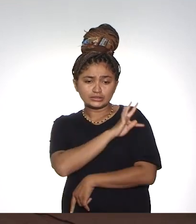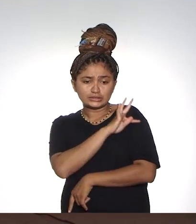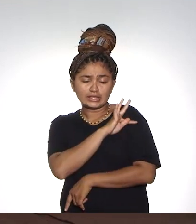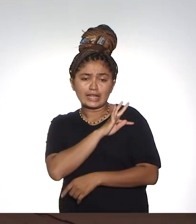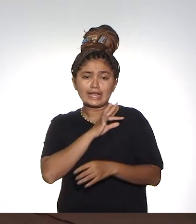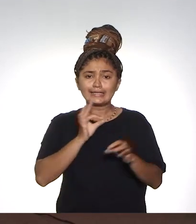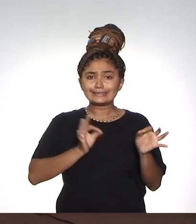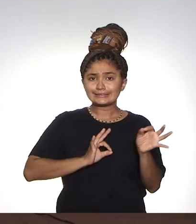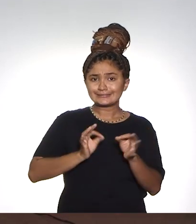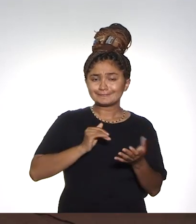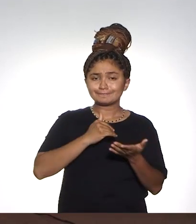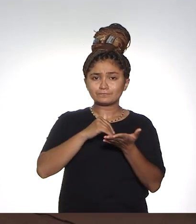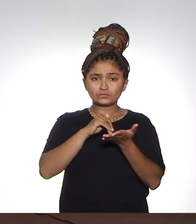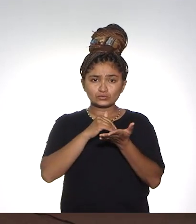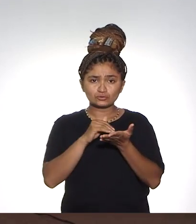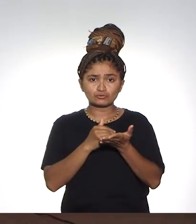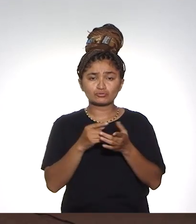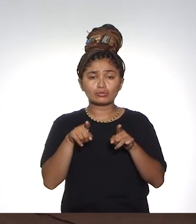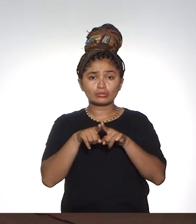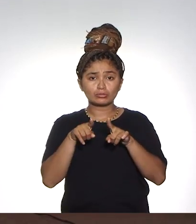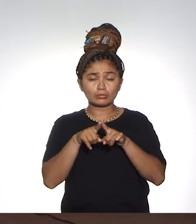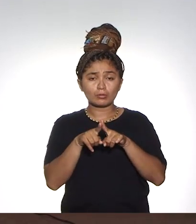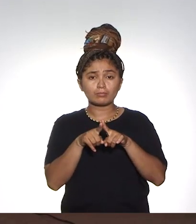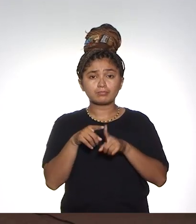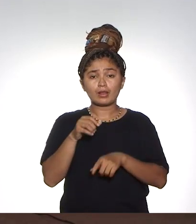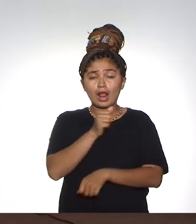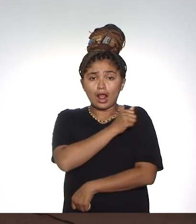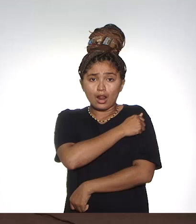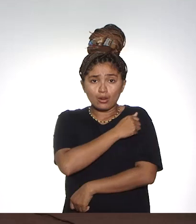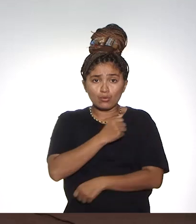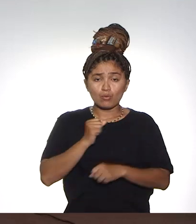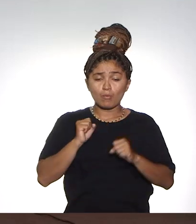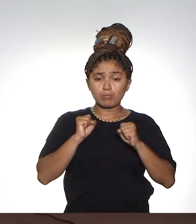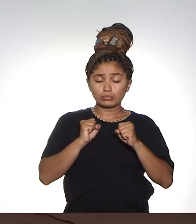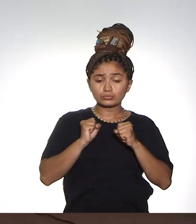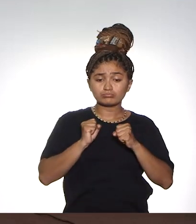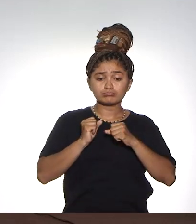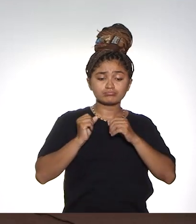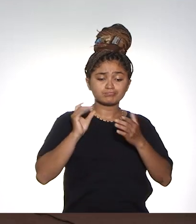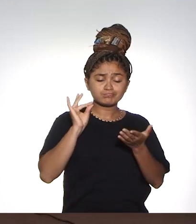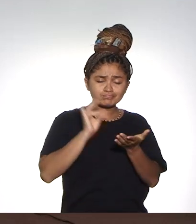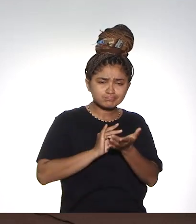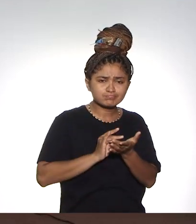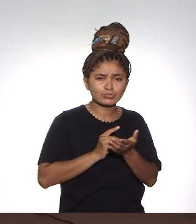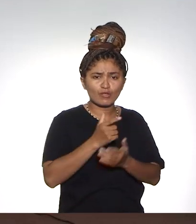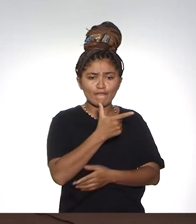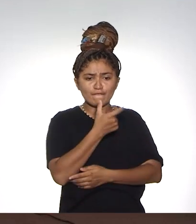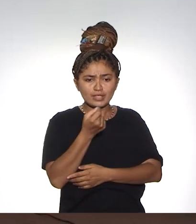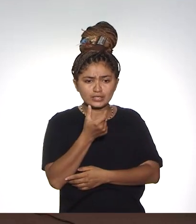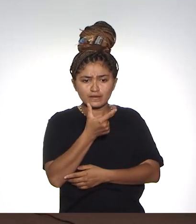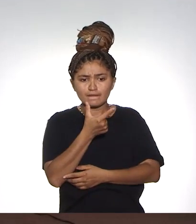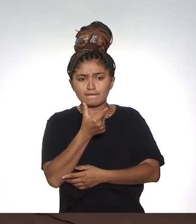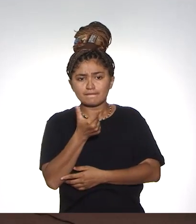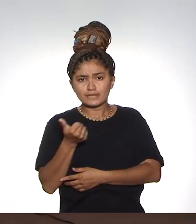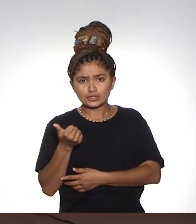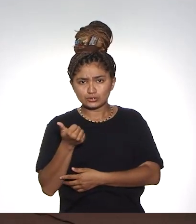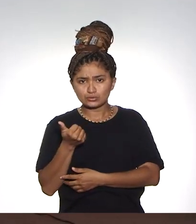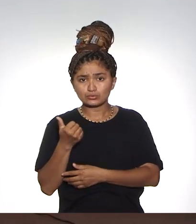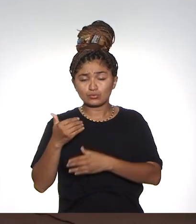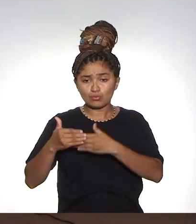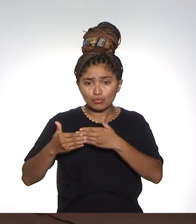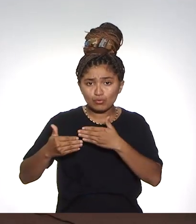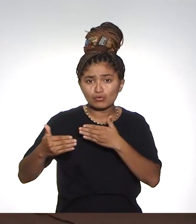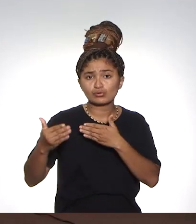técnicos administrativos, dos docentes, todos se empenharam para que nós possamos concretizar isso. Então, 2021 é uma